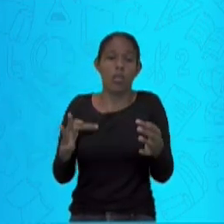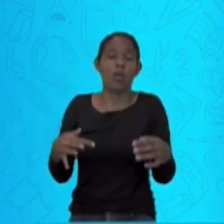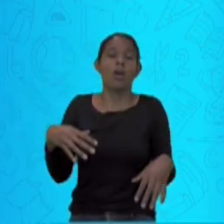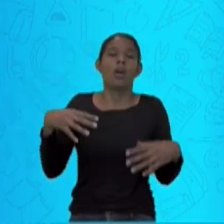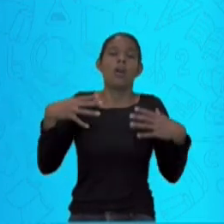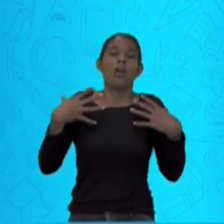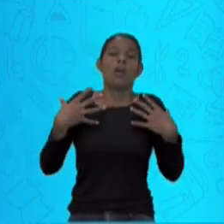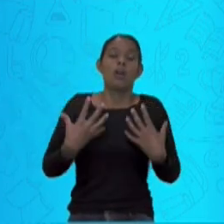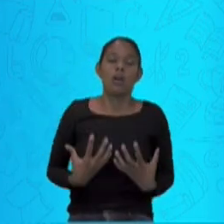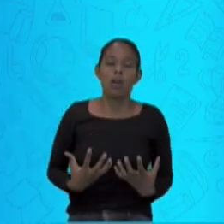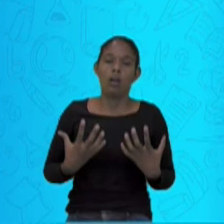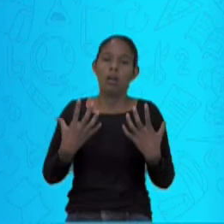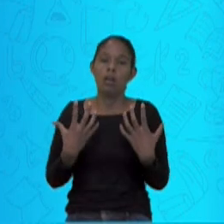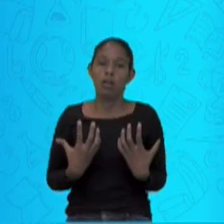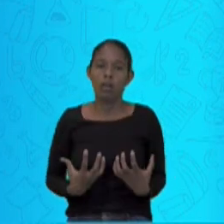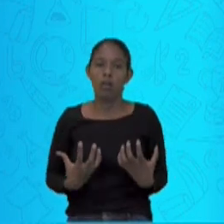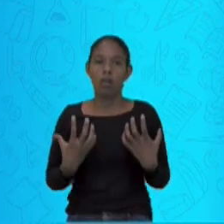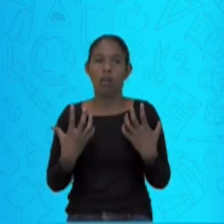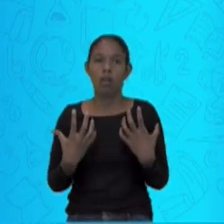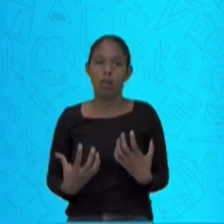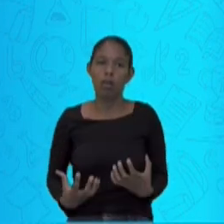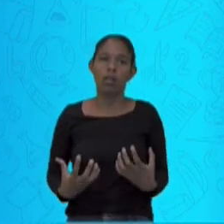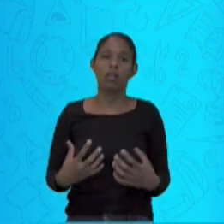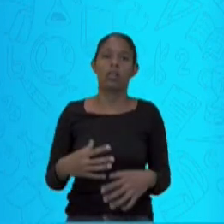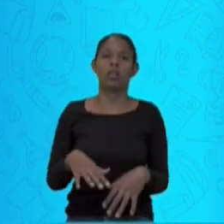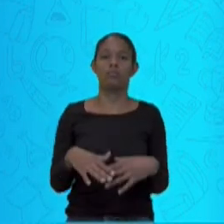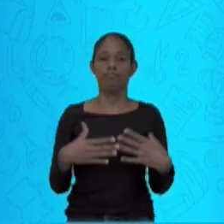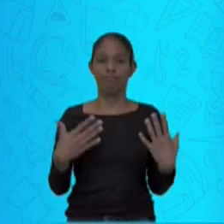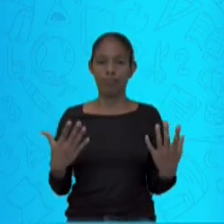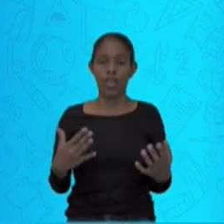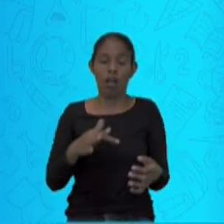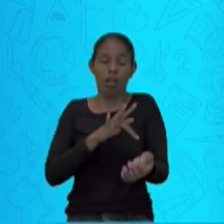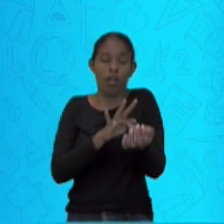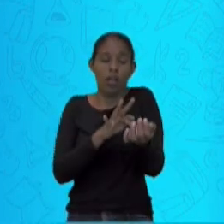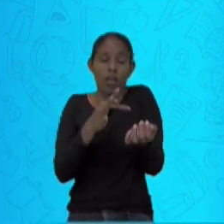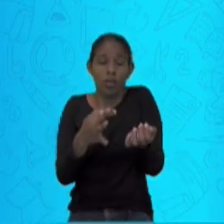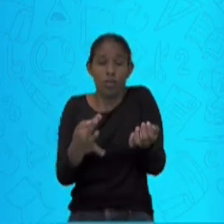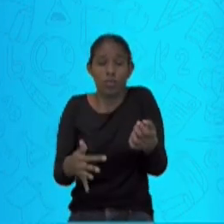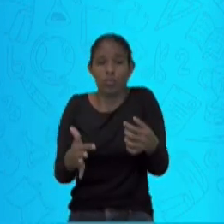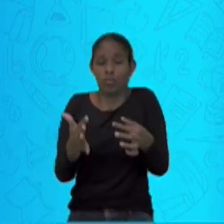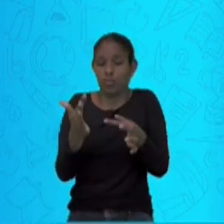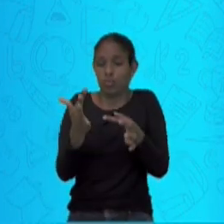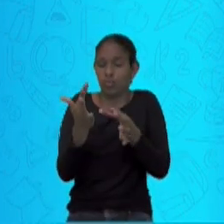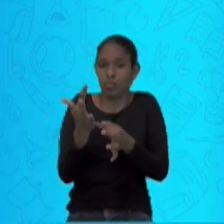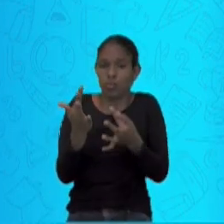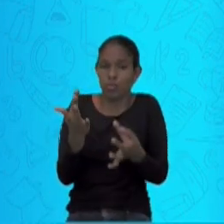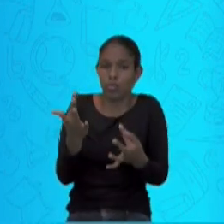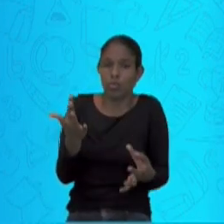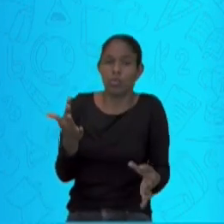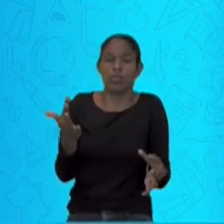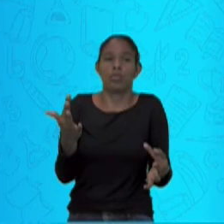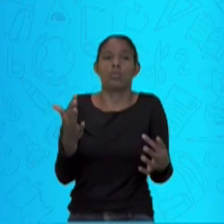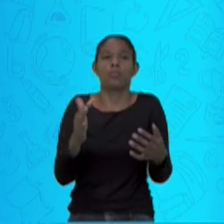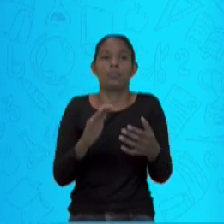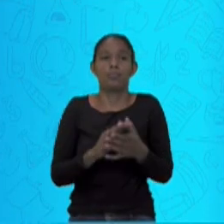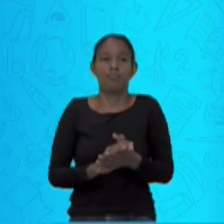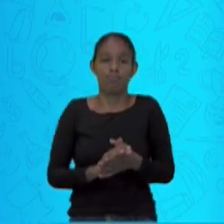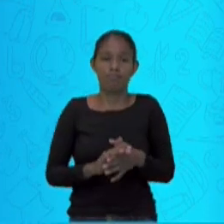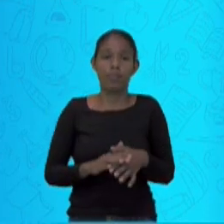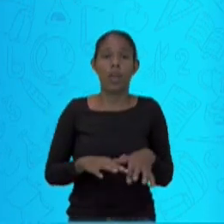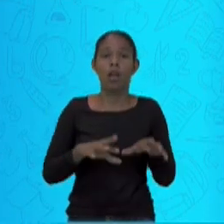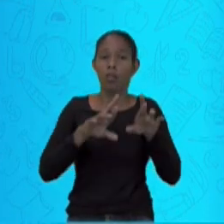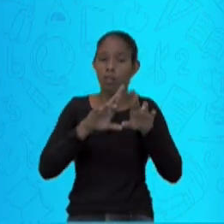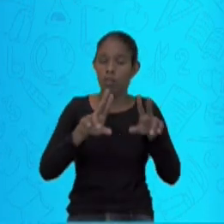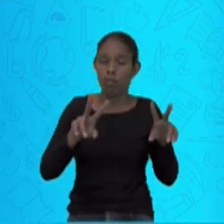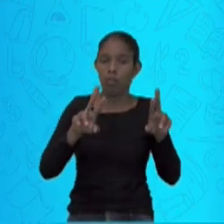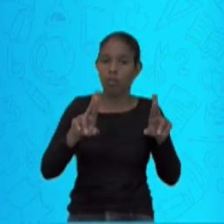manifestação clínica que a difere são as fortes dores na articulação, ou seja, ela não tem mialgia, que muitas vezes pode ser